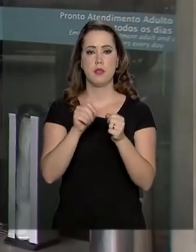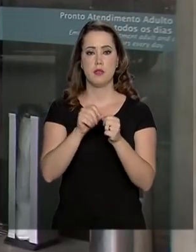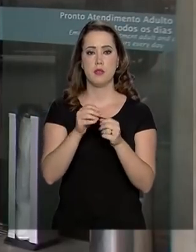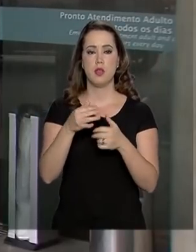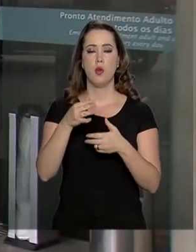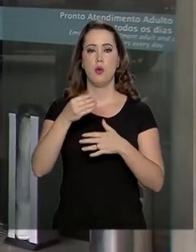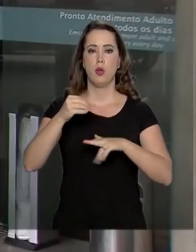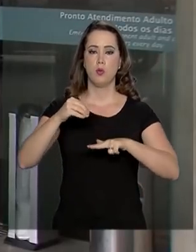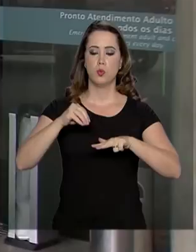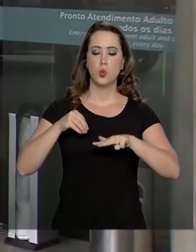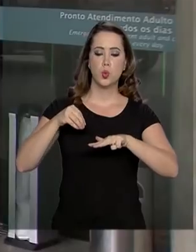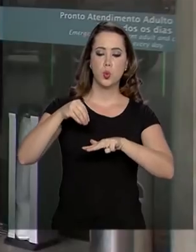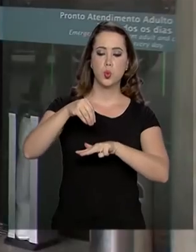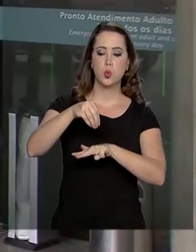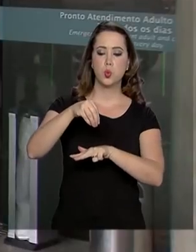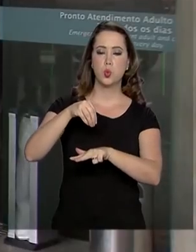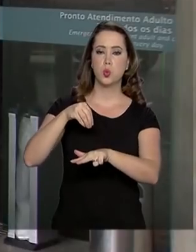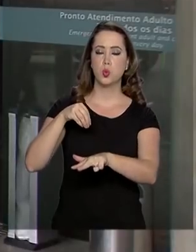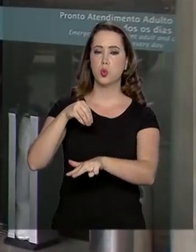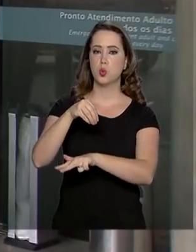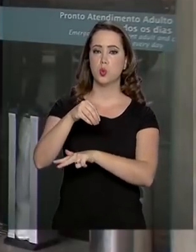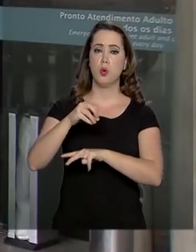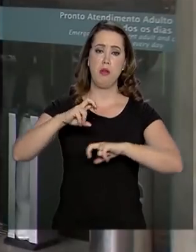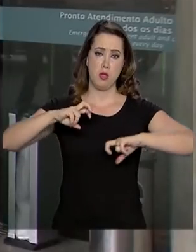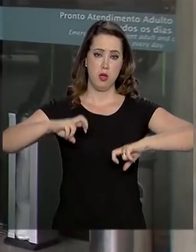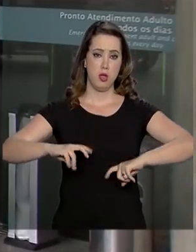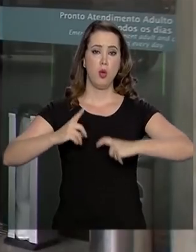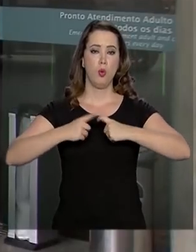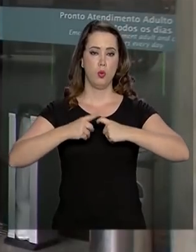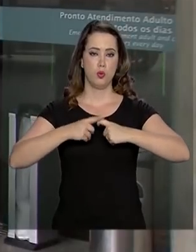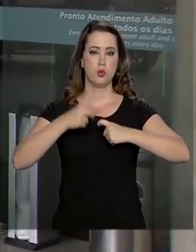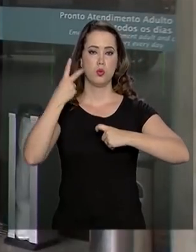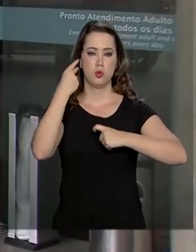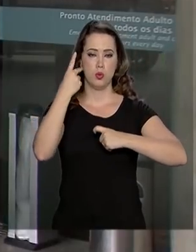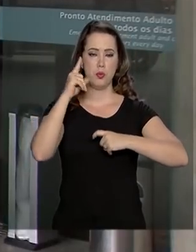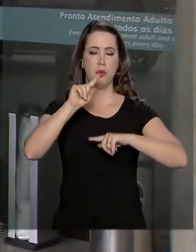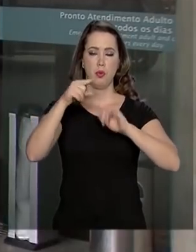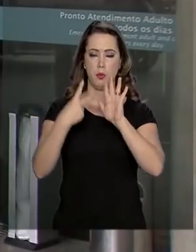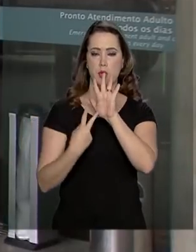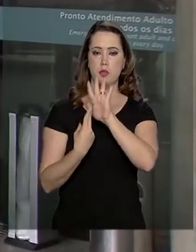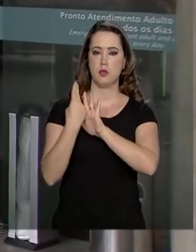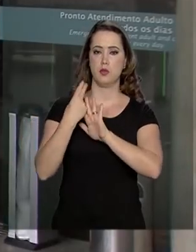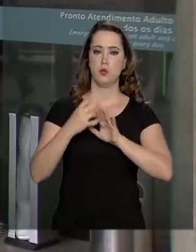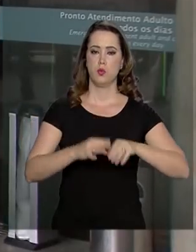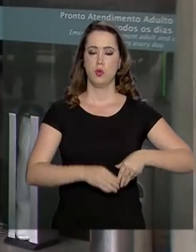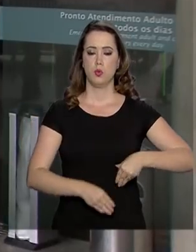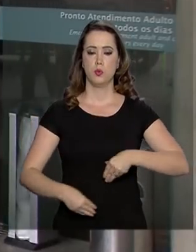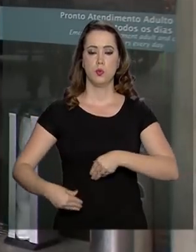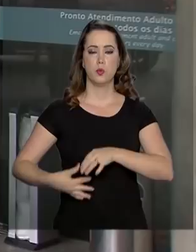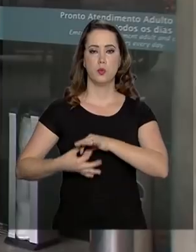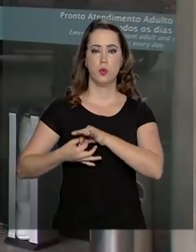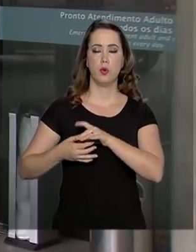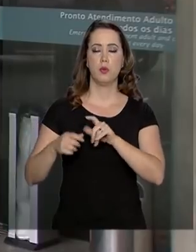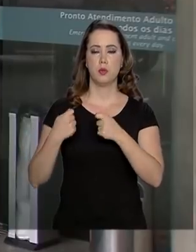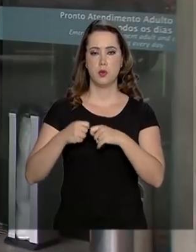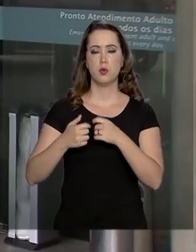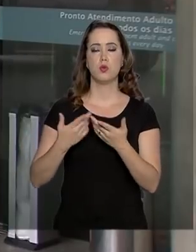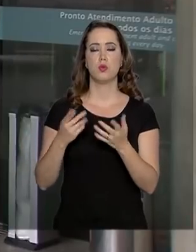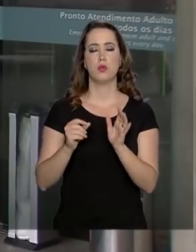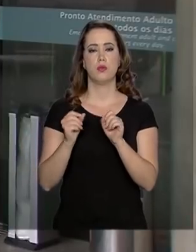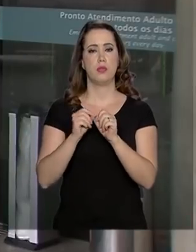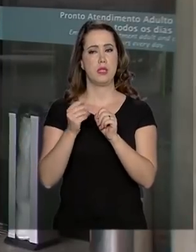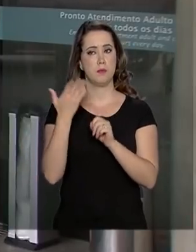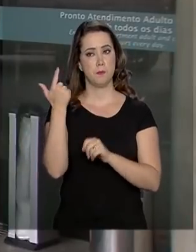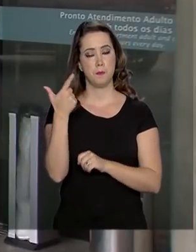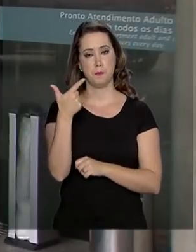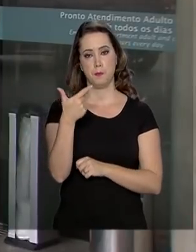exames e fazer consultas de acompanhamento da cirurgia da retirada da bolsa de colostomia, a qual foi submetido no último dia